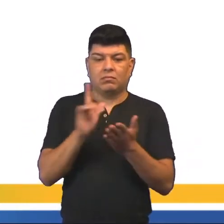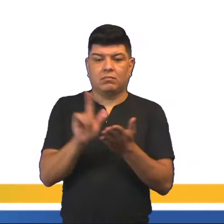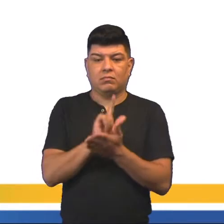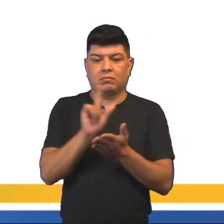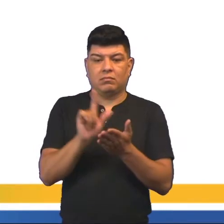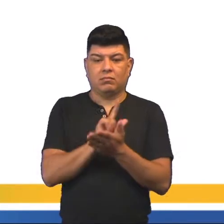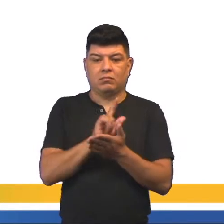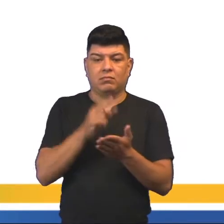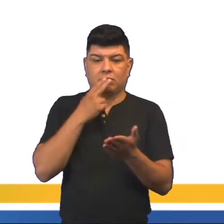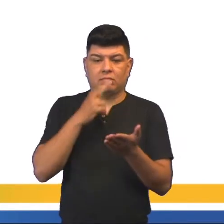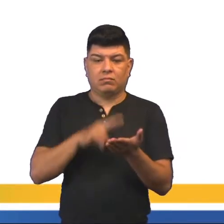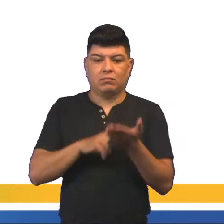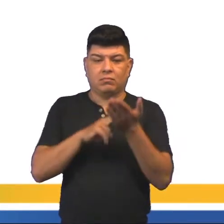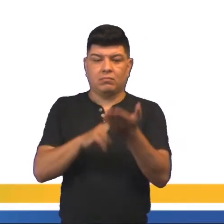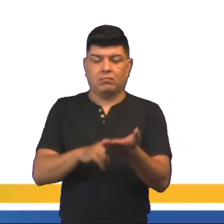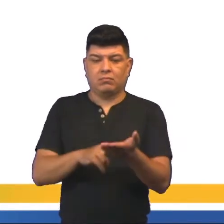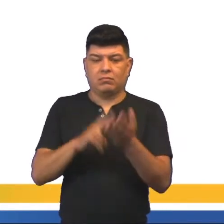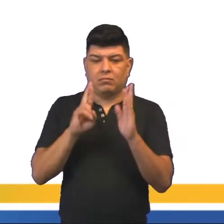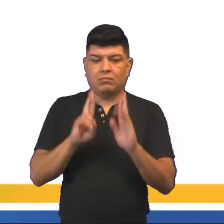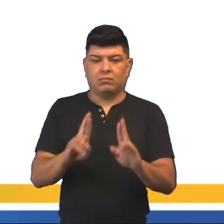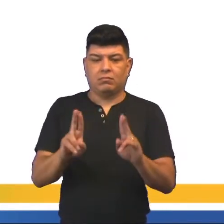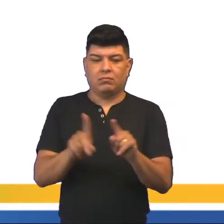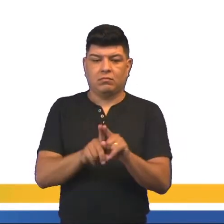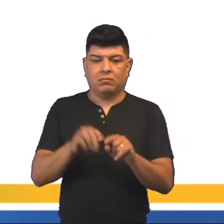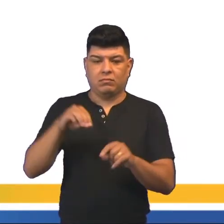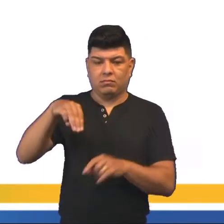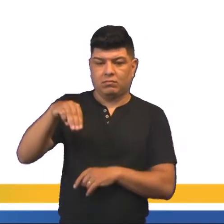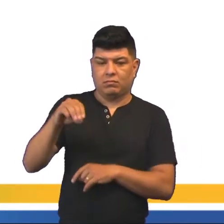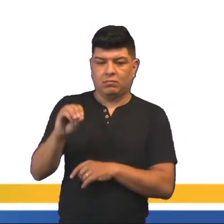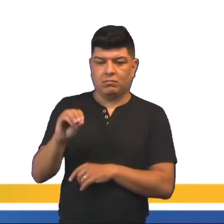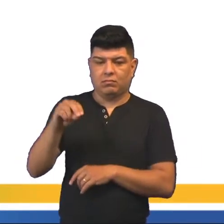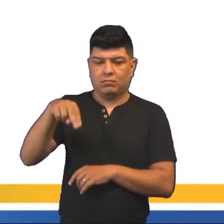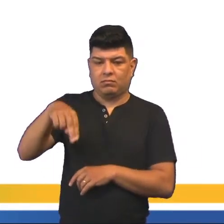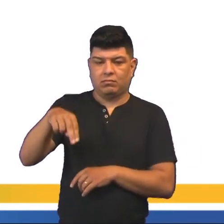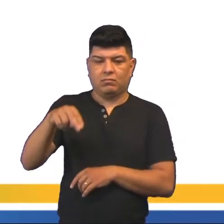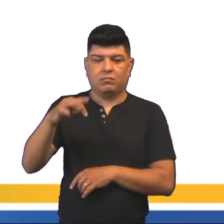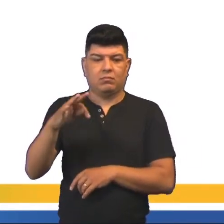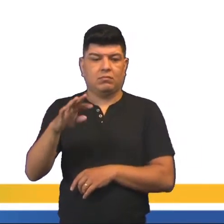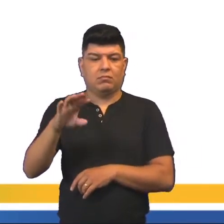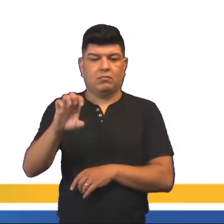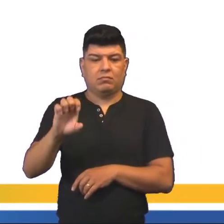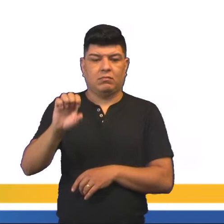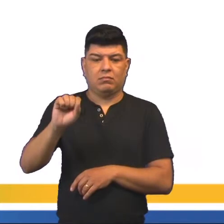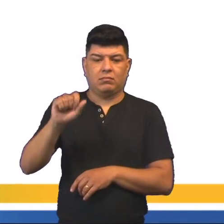e cartas sobre a tolerância. O Montesquieu, que é